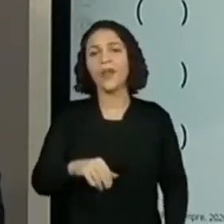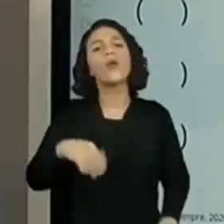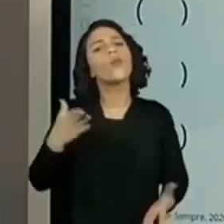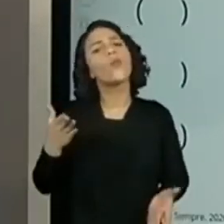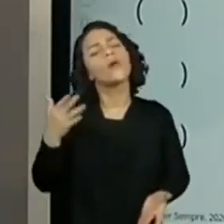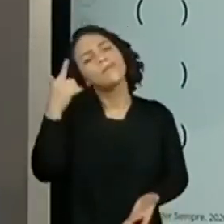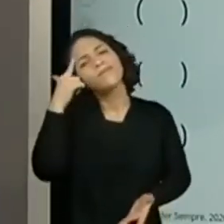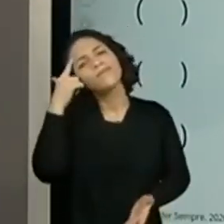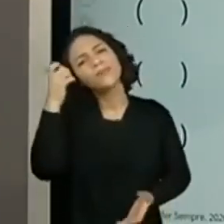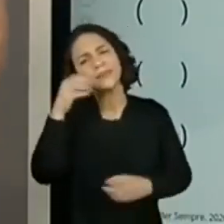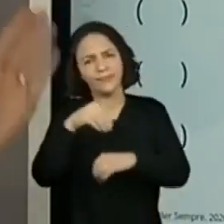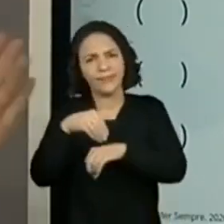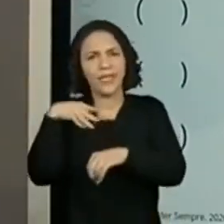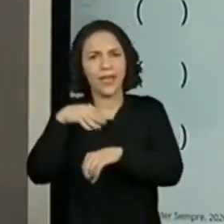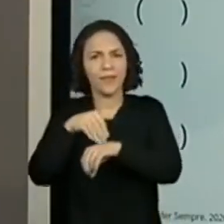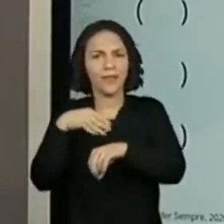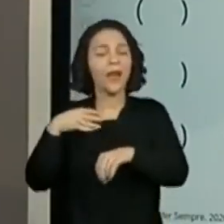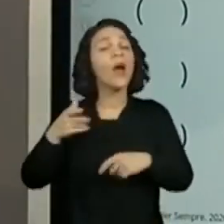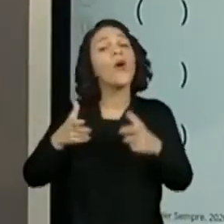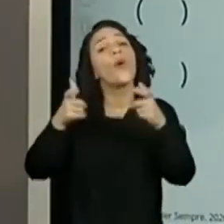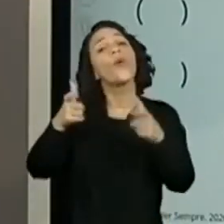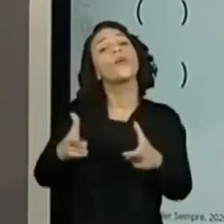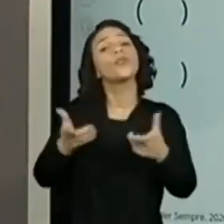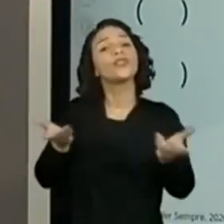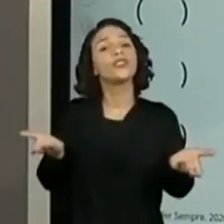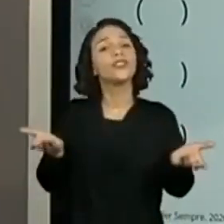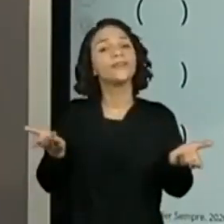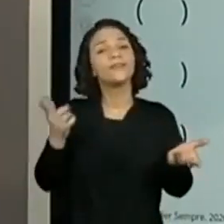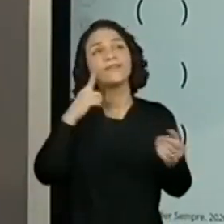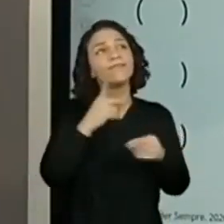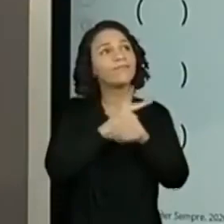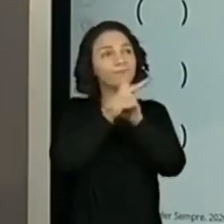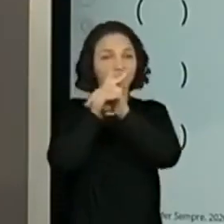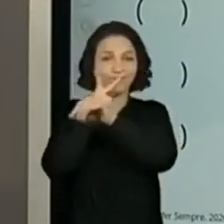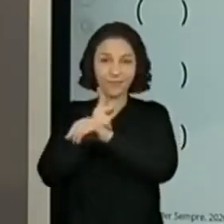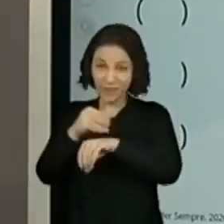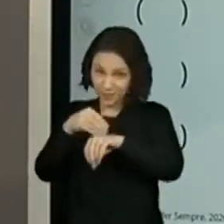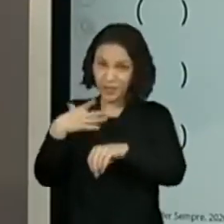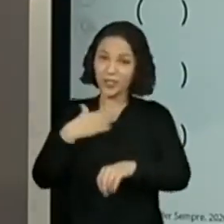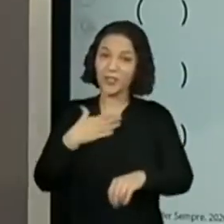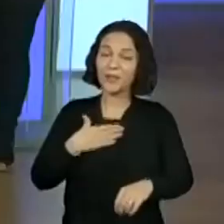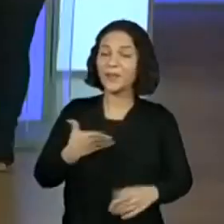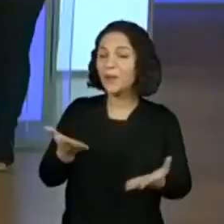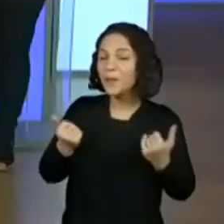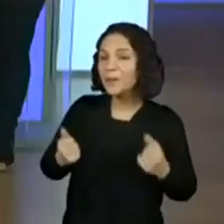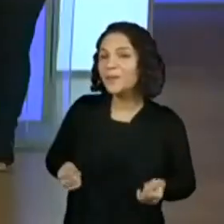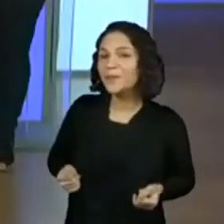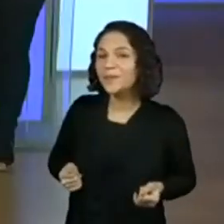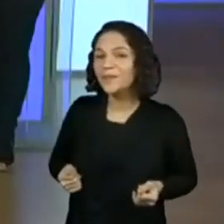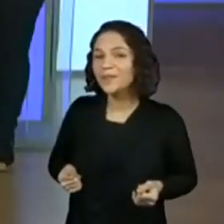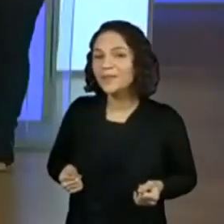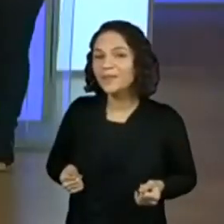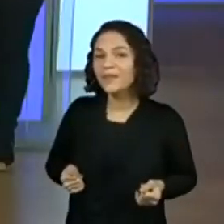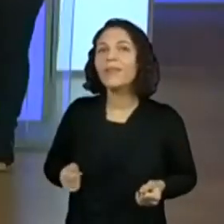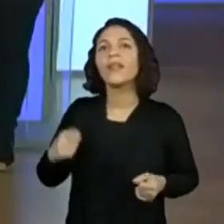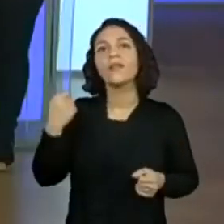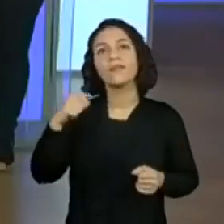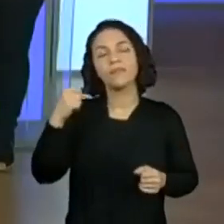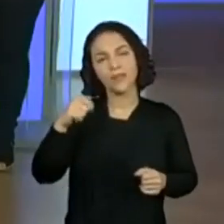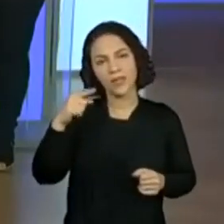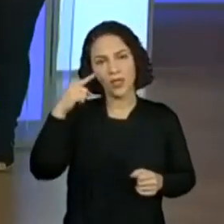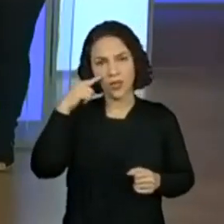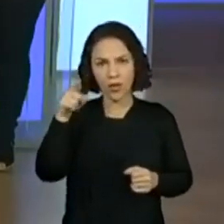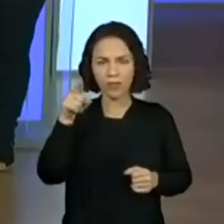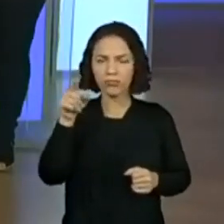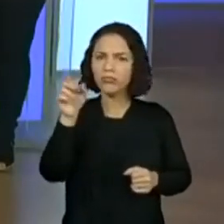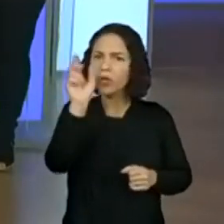pistas para a gente descobrir onde está escrito João e Maria? Quero boas dicas. Vamos lá, a gente precisa olhar para esses